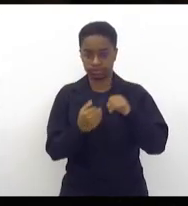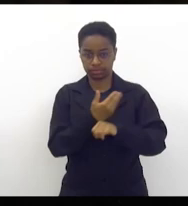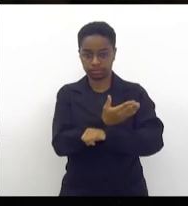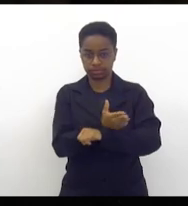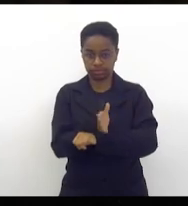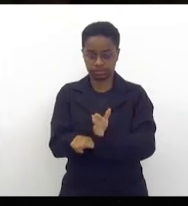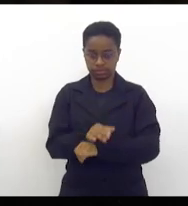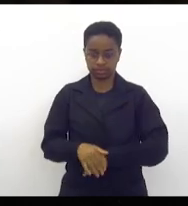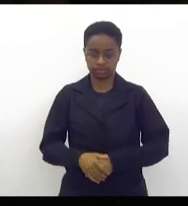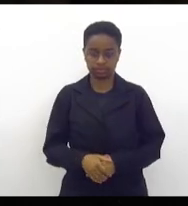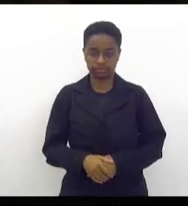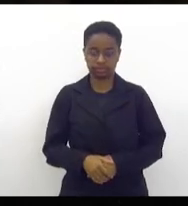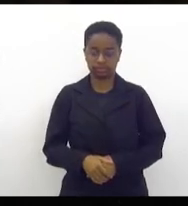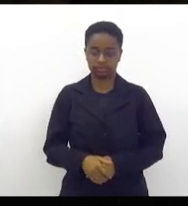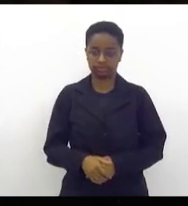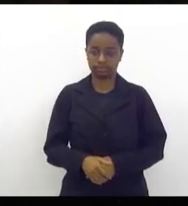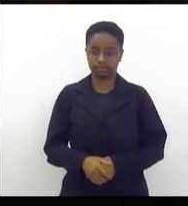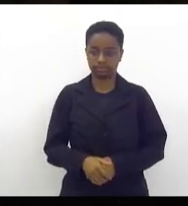pouquinho do meu tempo.